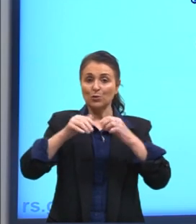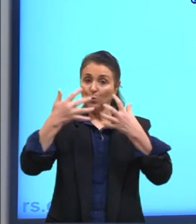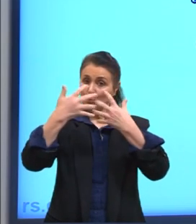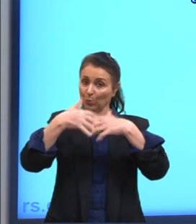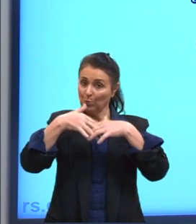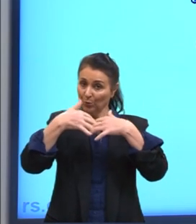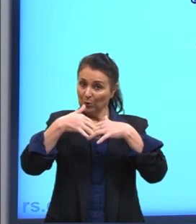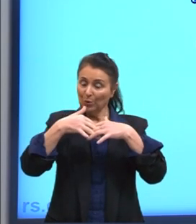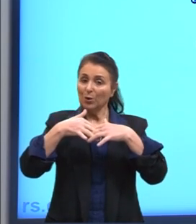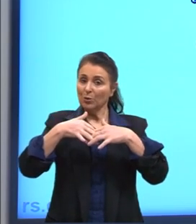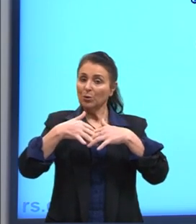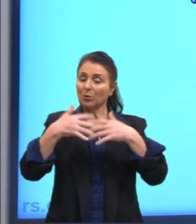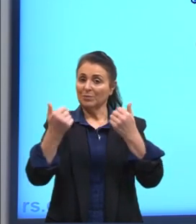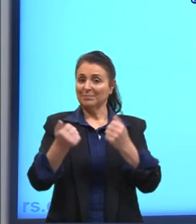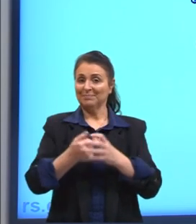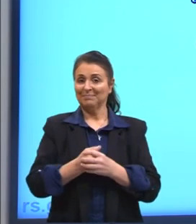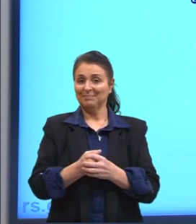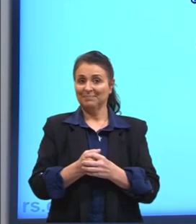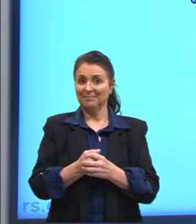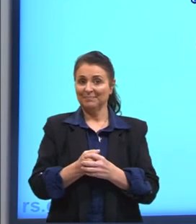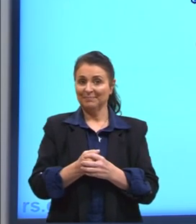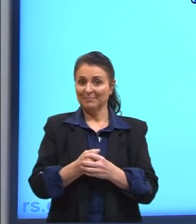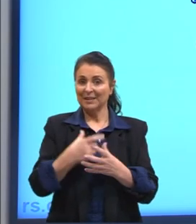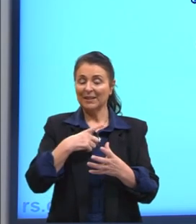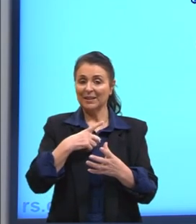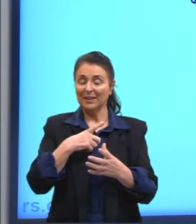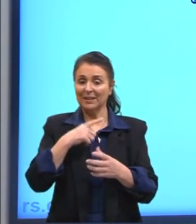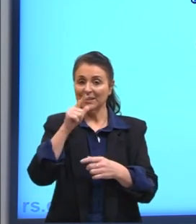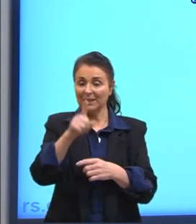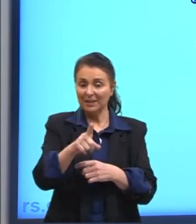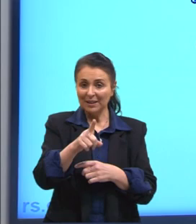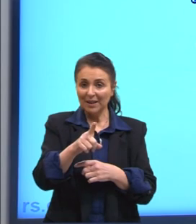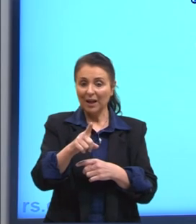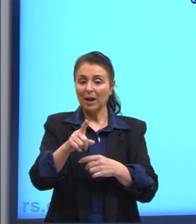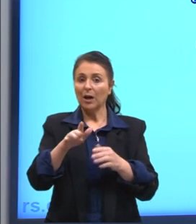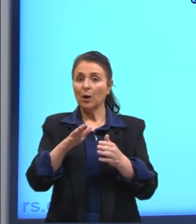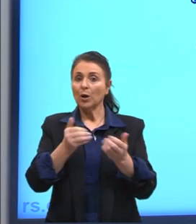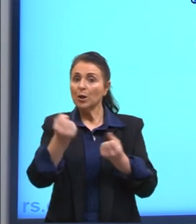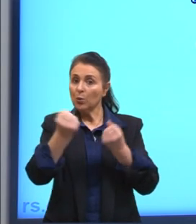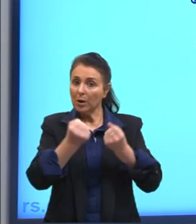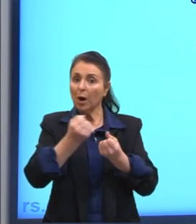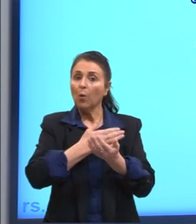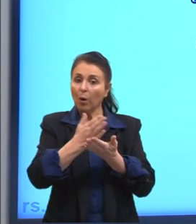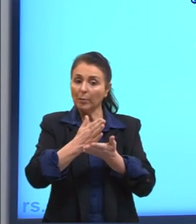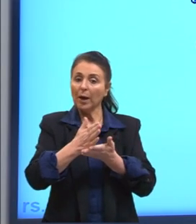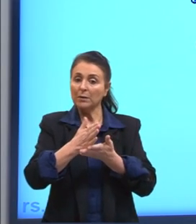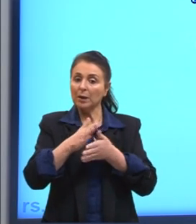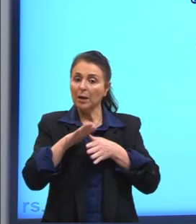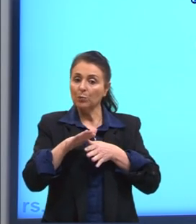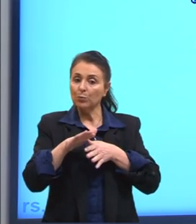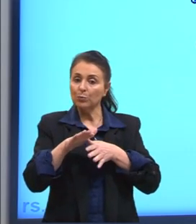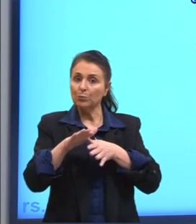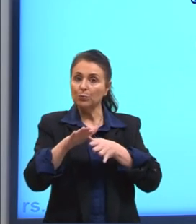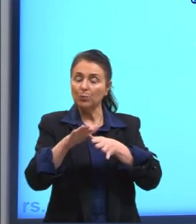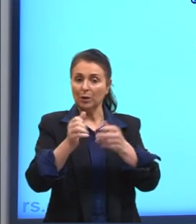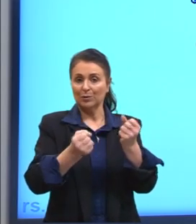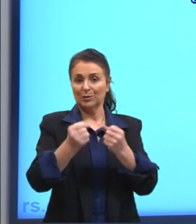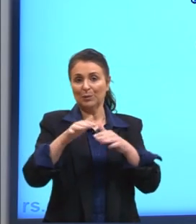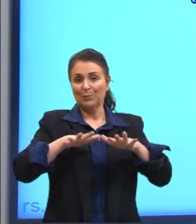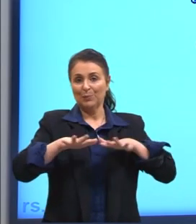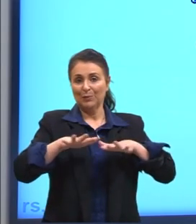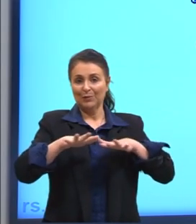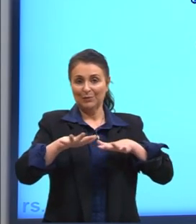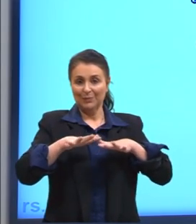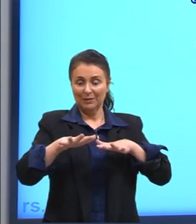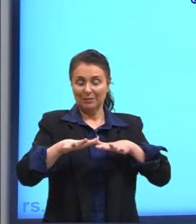funcionar, tá? E aonde, então, o carro vai entrar em movimento. Importante lembrar disso, né? Que, vejam que ele está